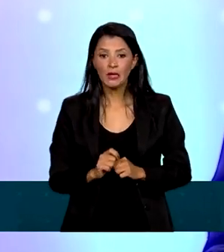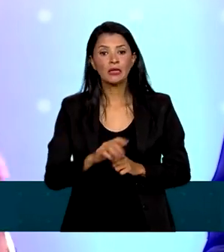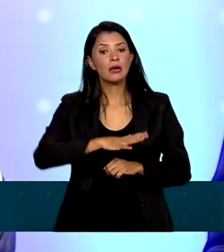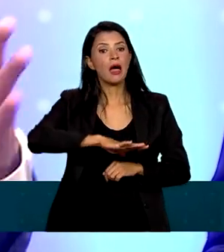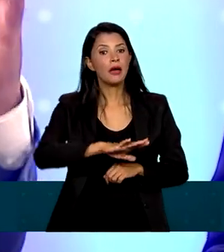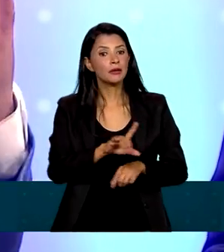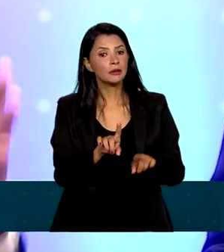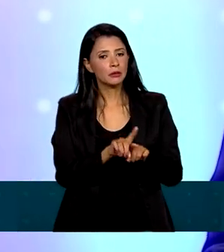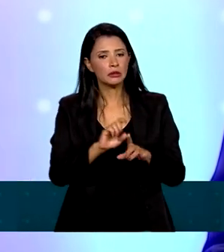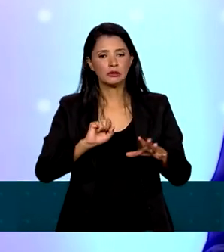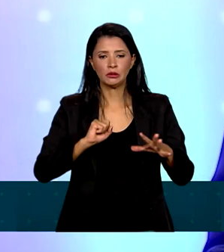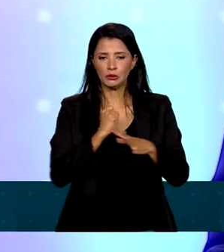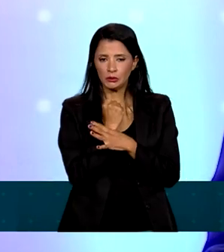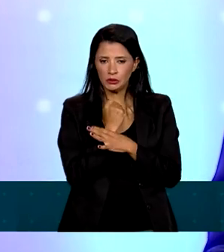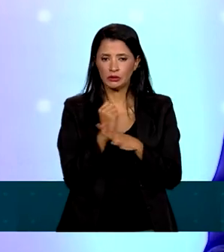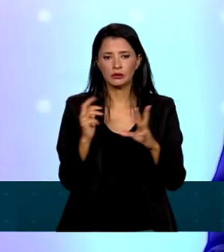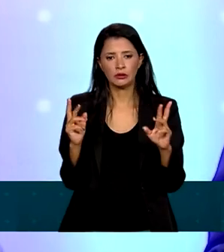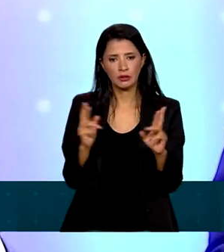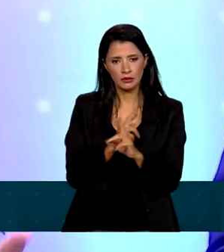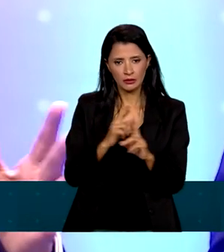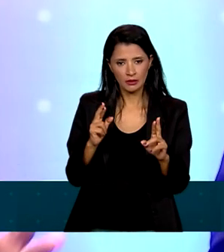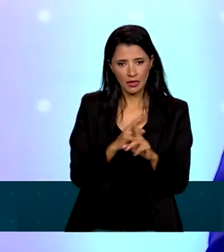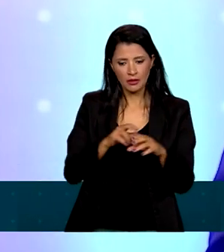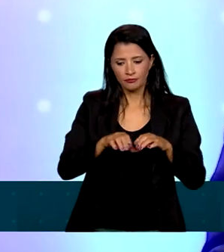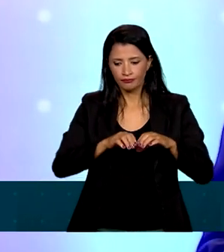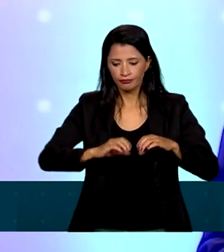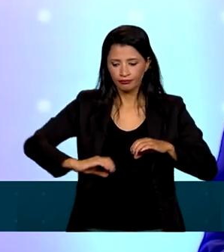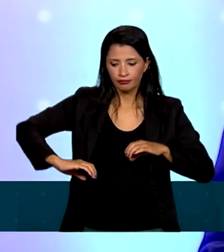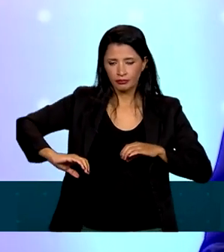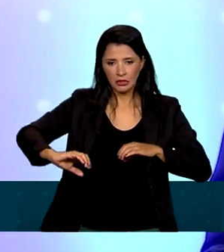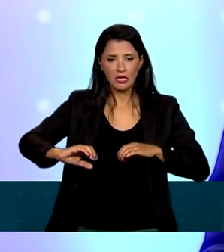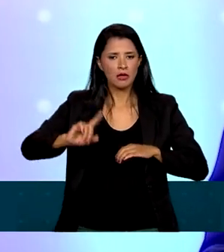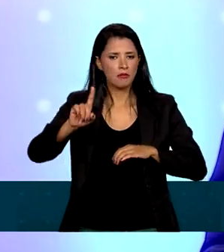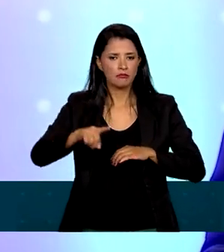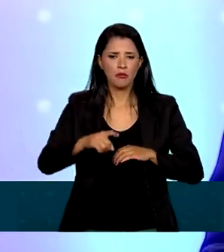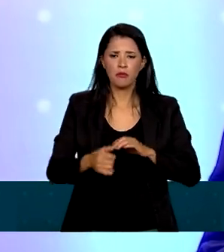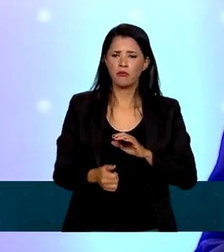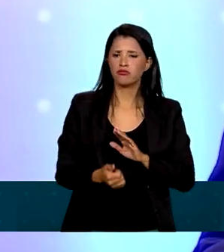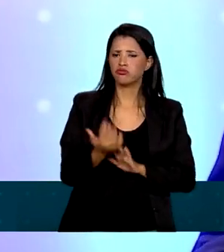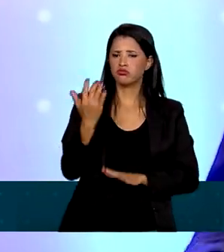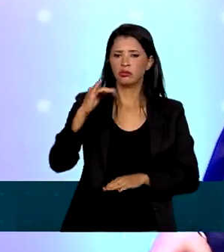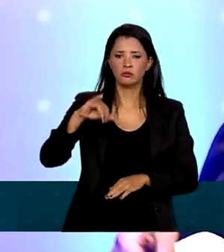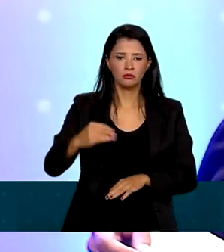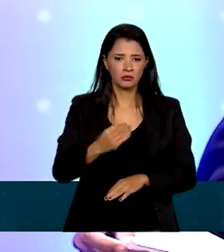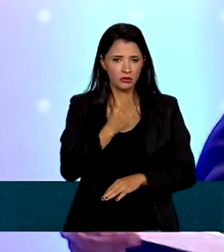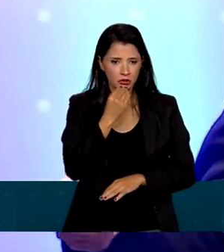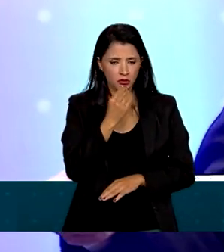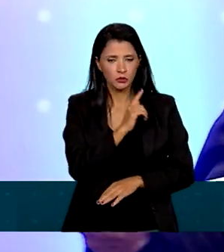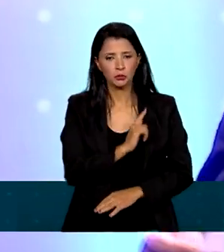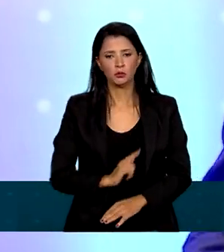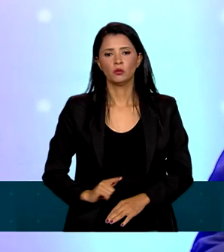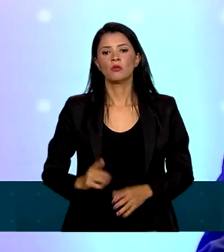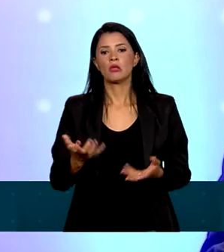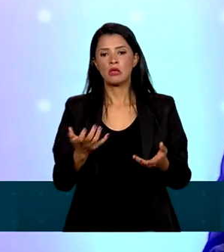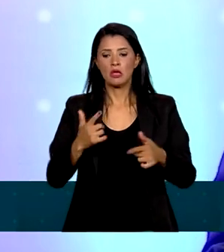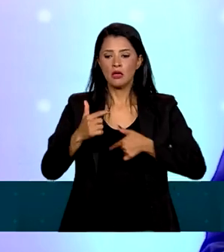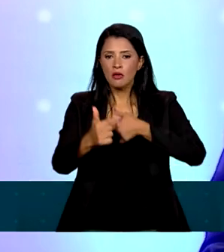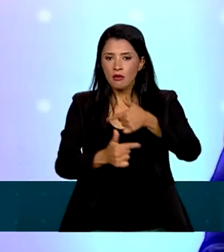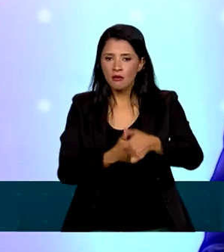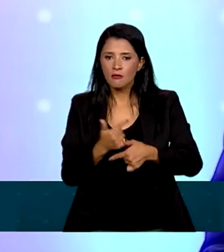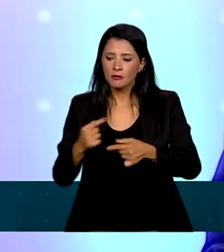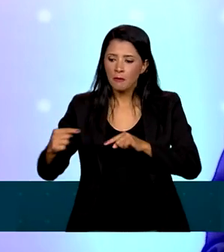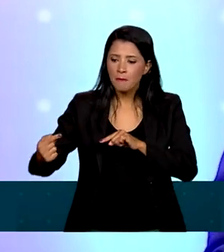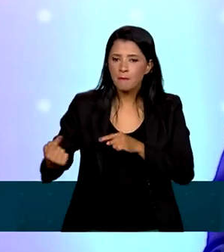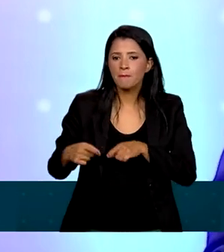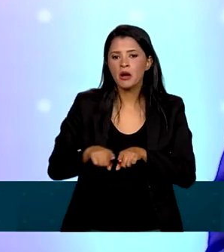relacionada ao saneamento, enfim, são muitas as oportunidades. O governo quer trabalhar modelagens de parceria